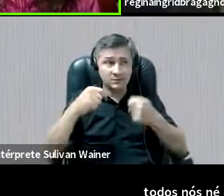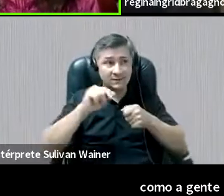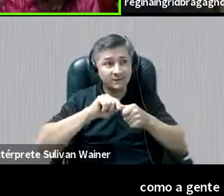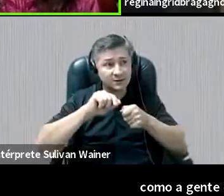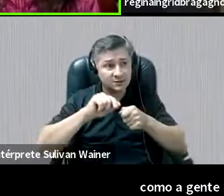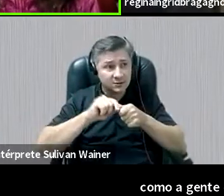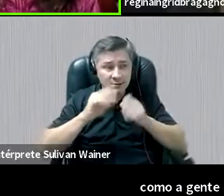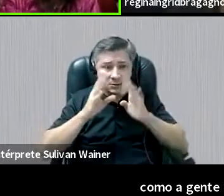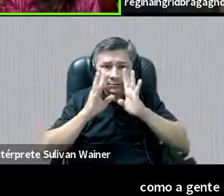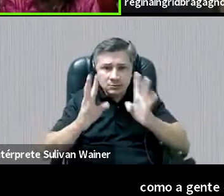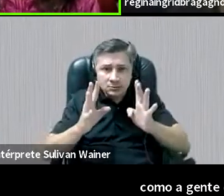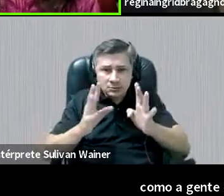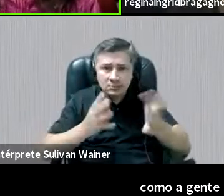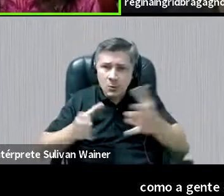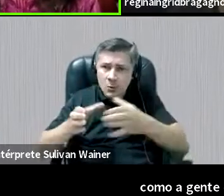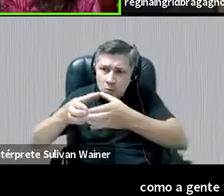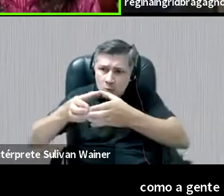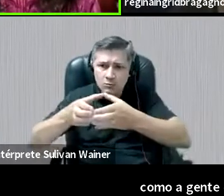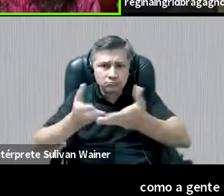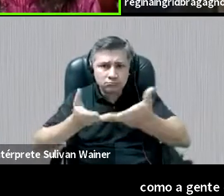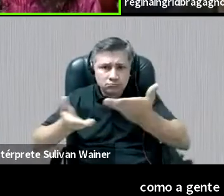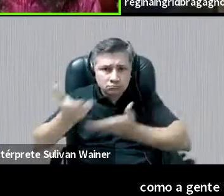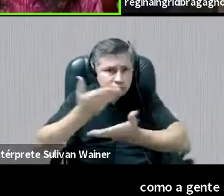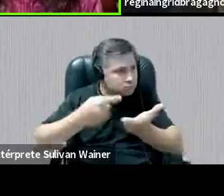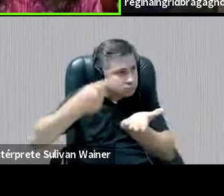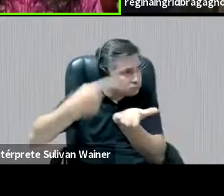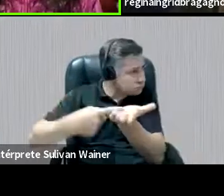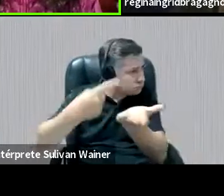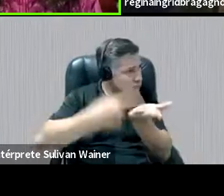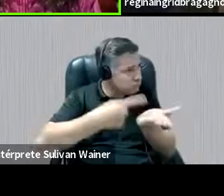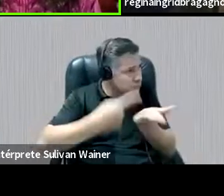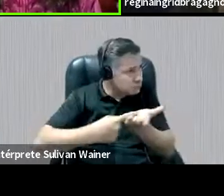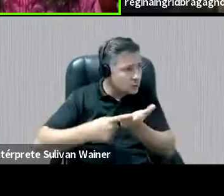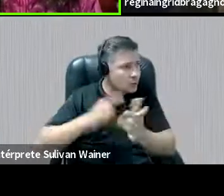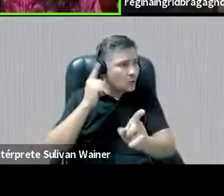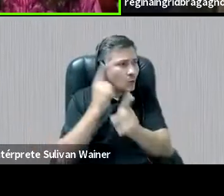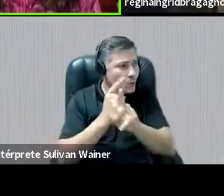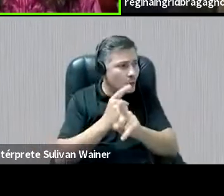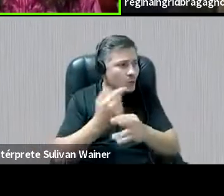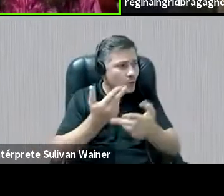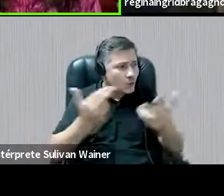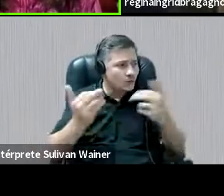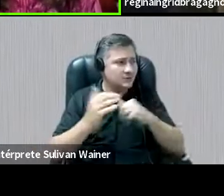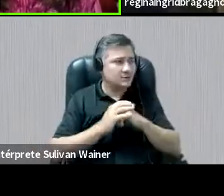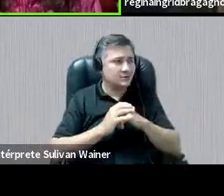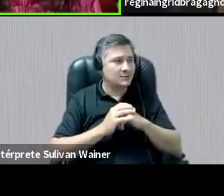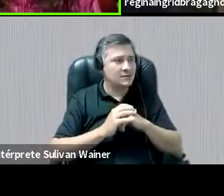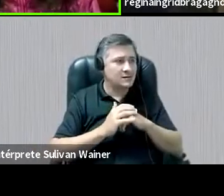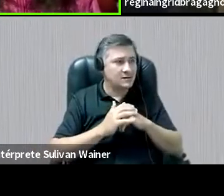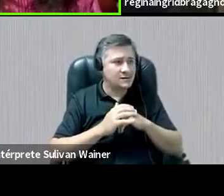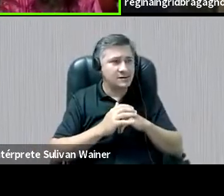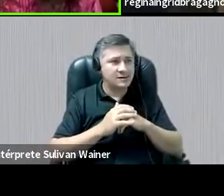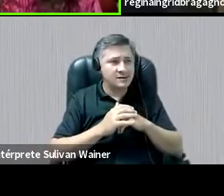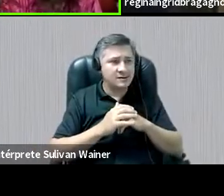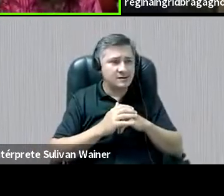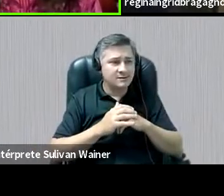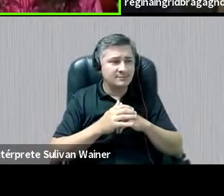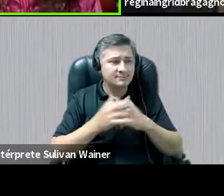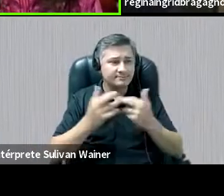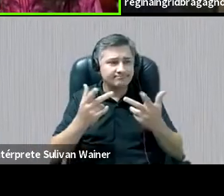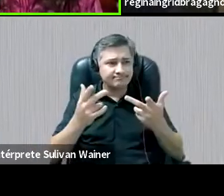escuta coletiva e chegar lá na base mesmo, né? A gente não pode olhar para